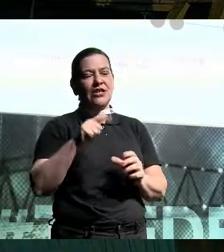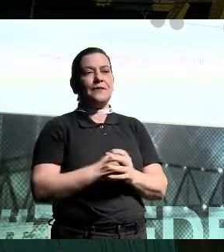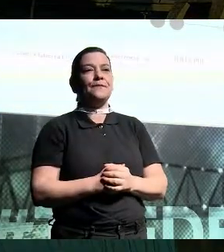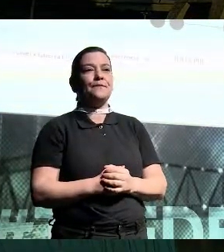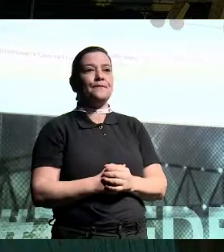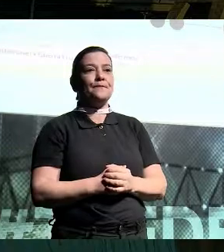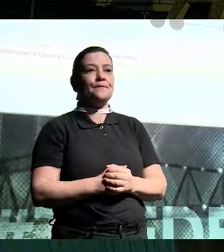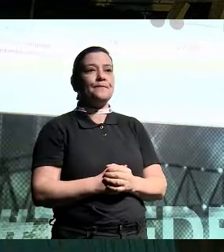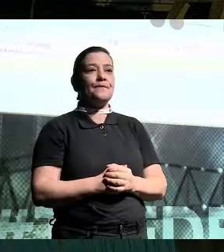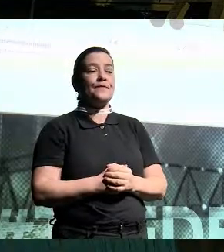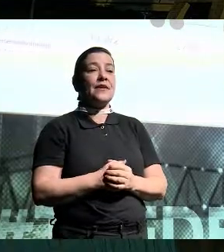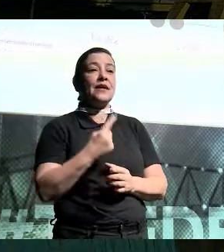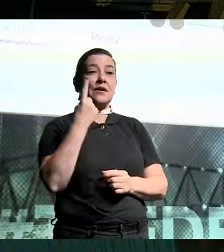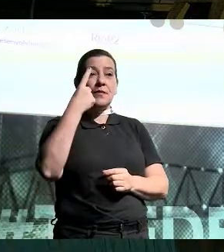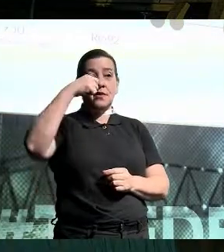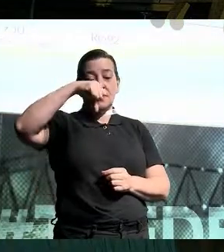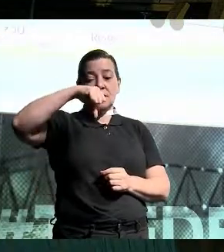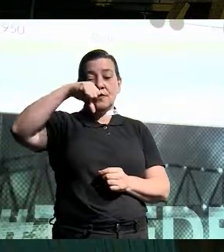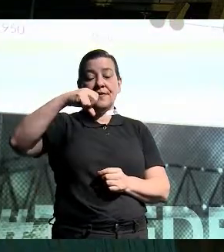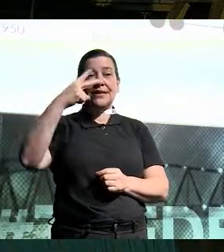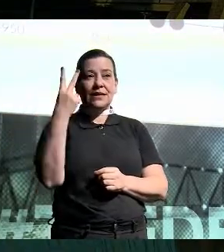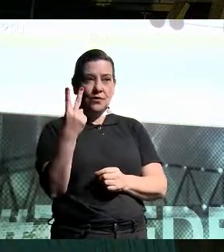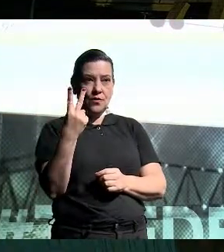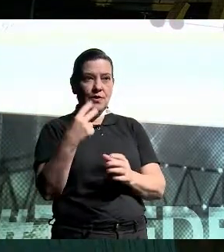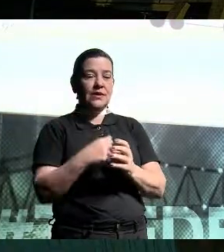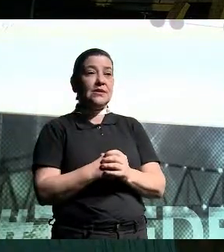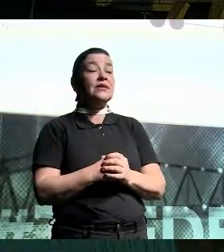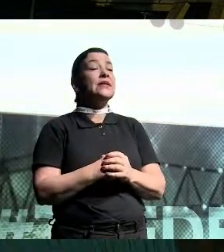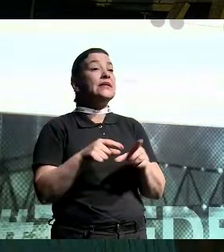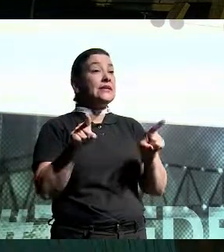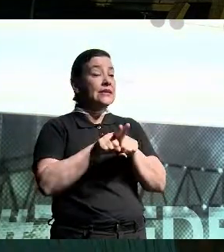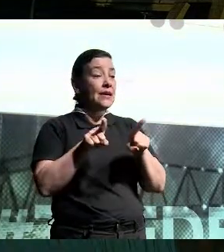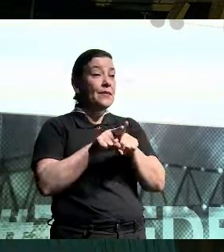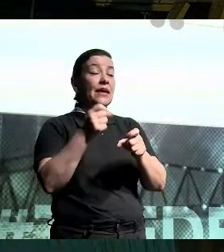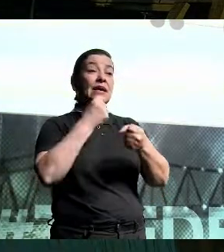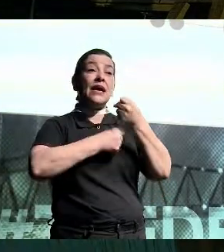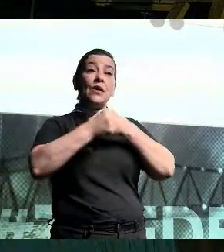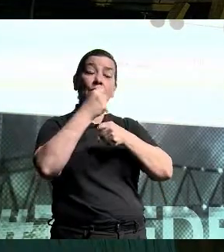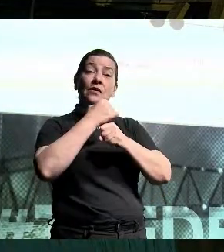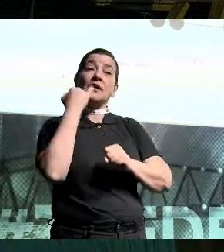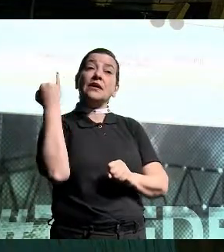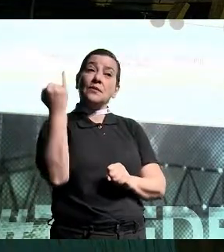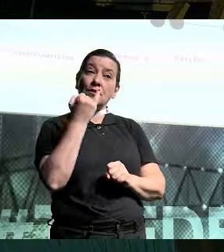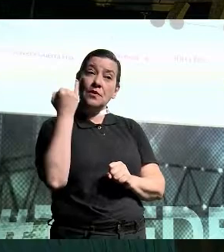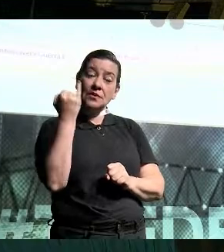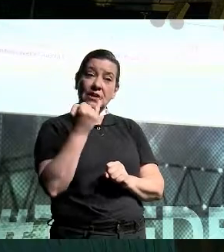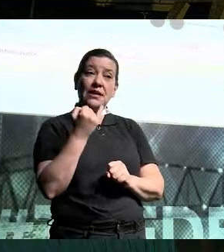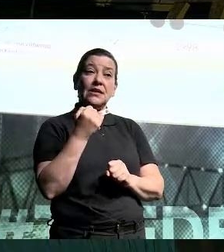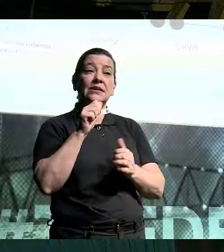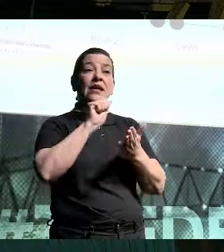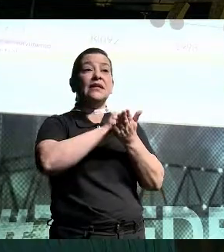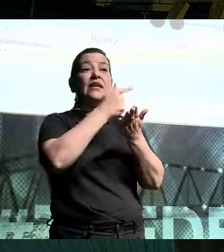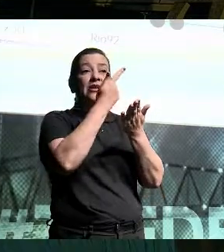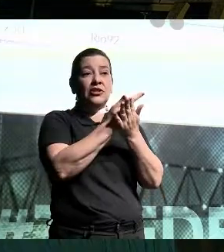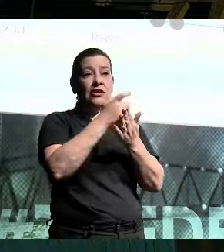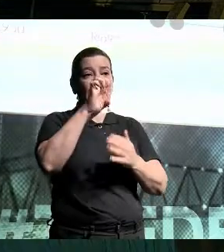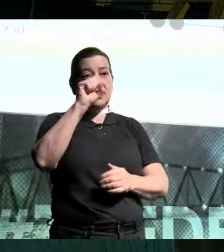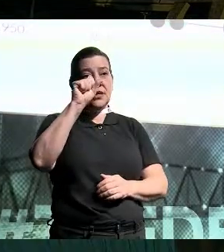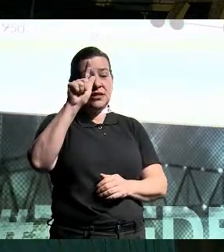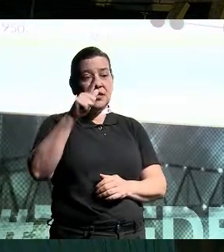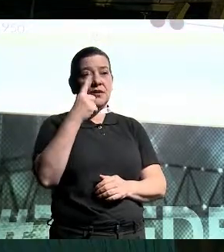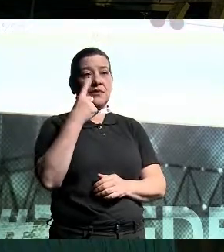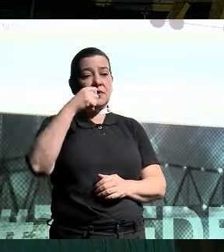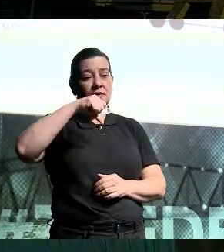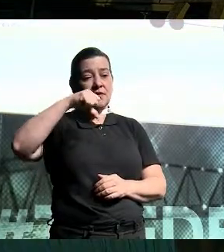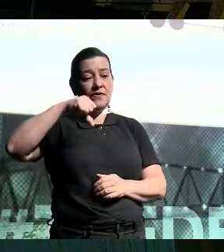Dando um salto para 1992, essa é uma data também bem emblemática dentro da agenda do ESG. Por quê? Em 1992